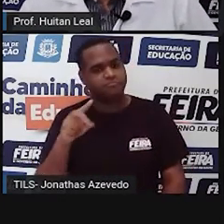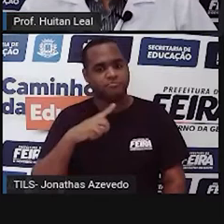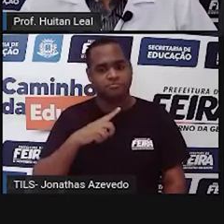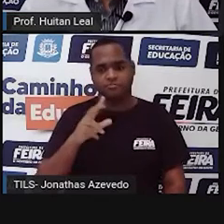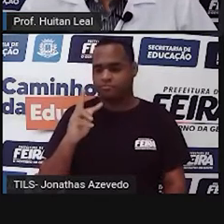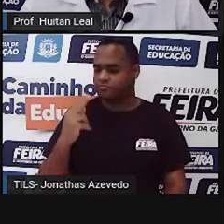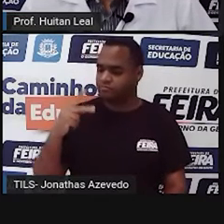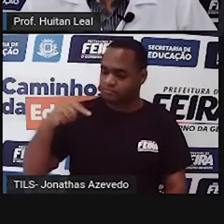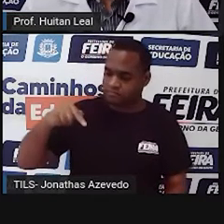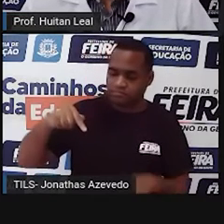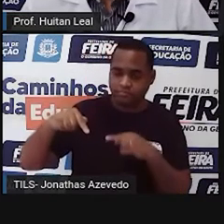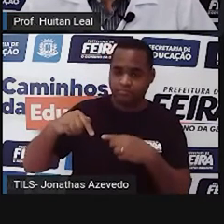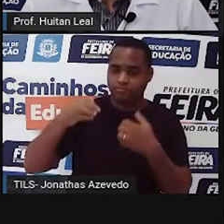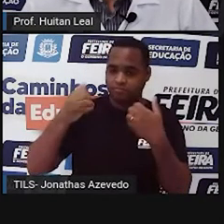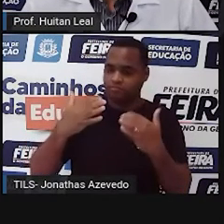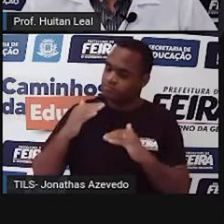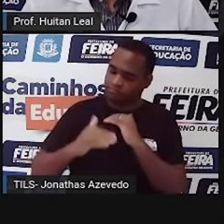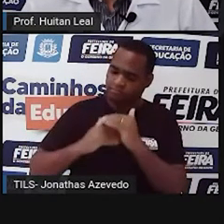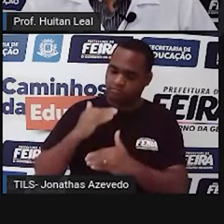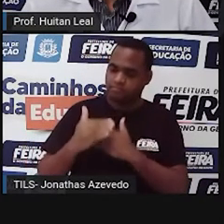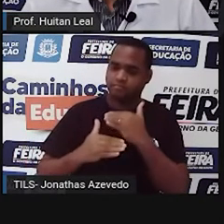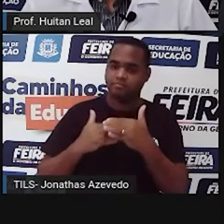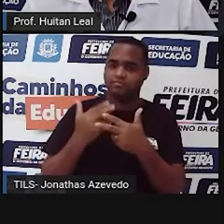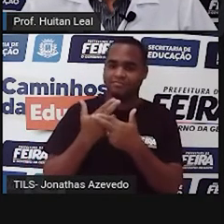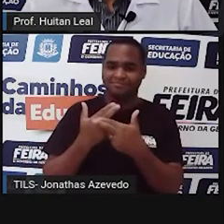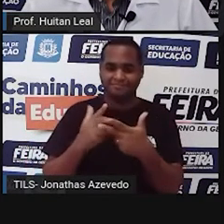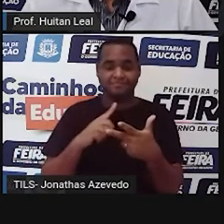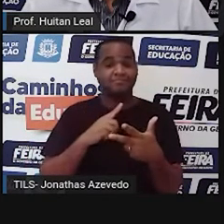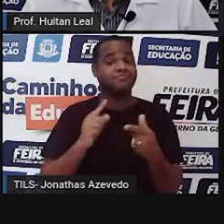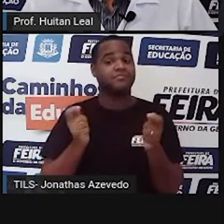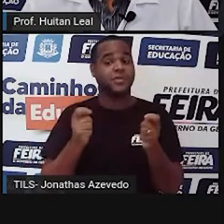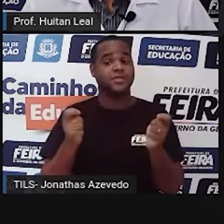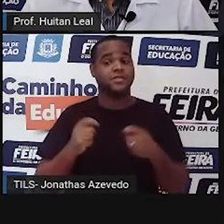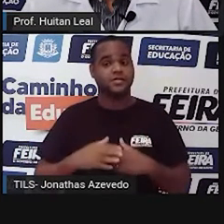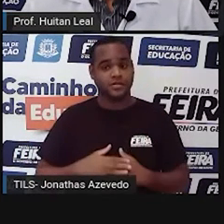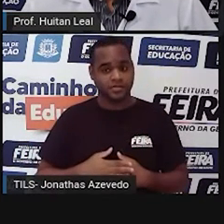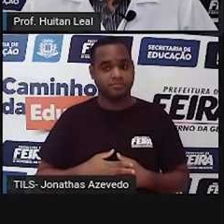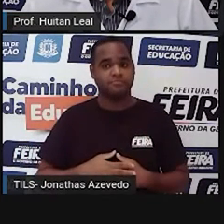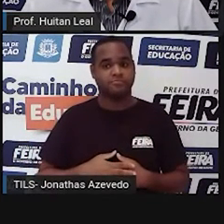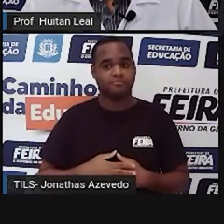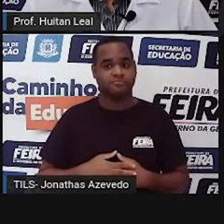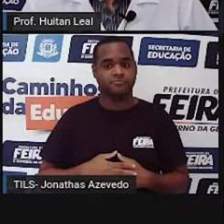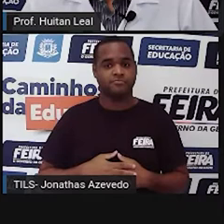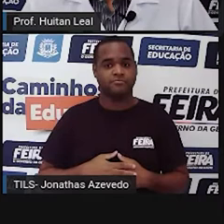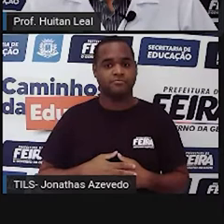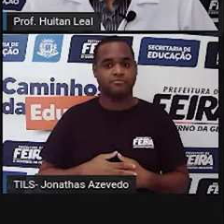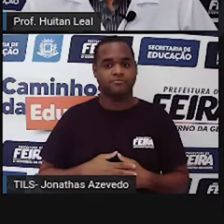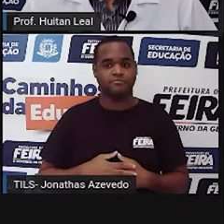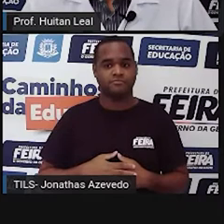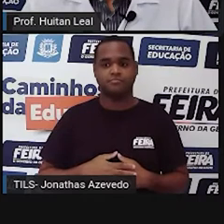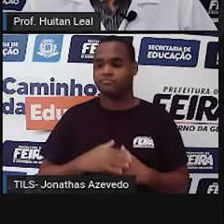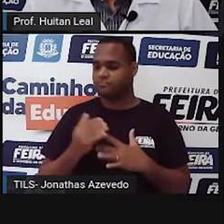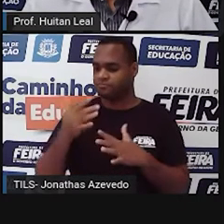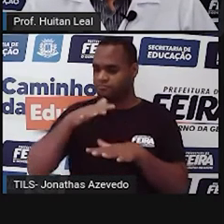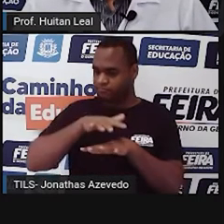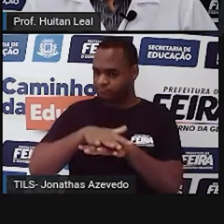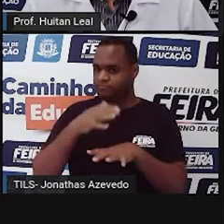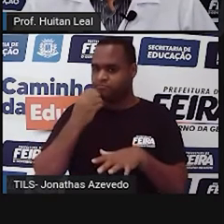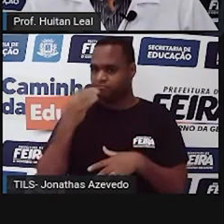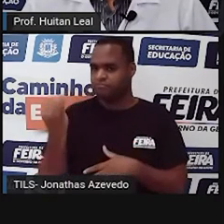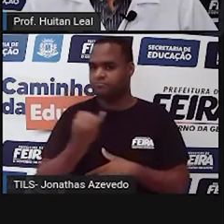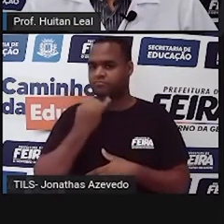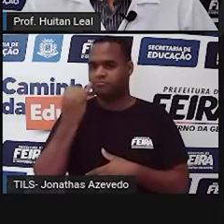histórias em quadrinhos, esse processo de inclusão tem sido um ponto evidente.